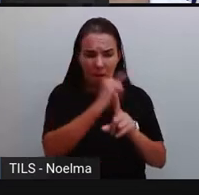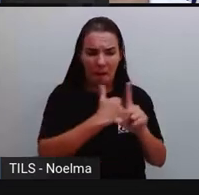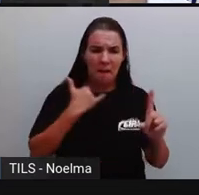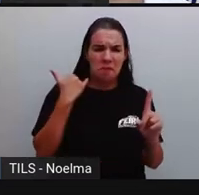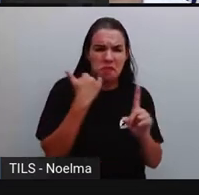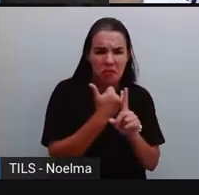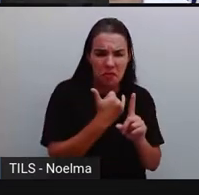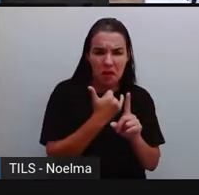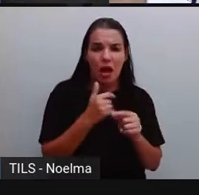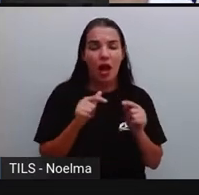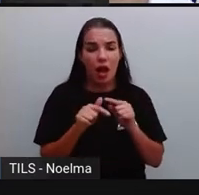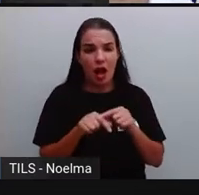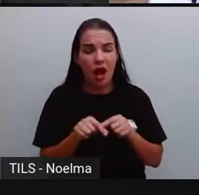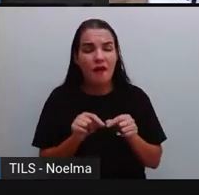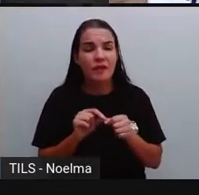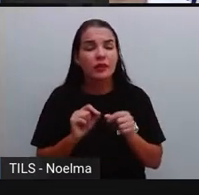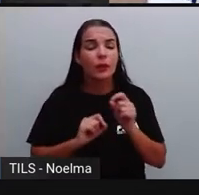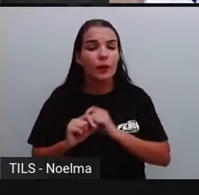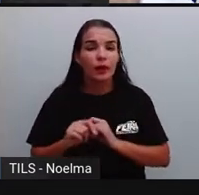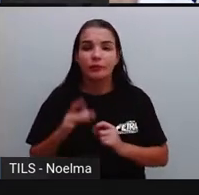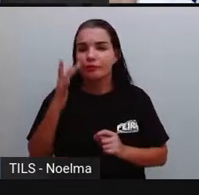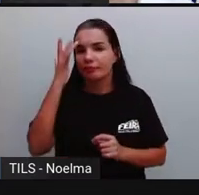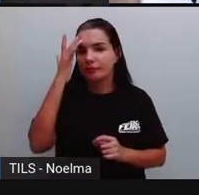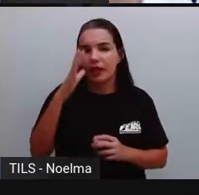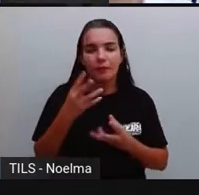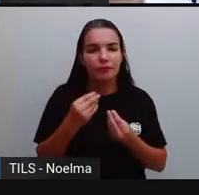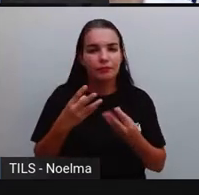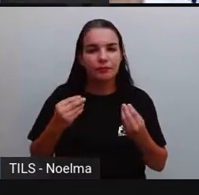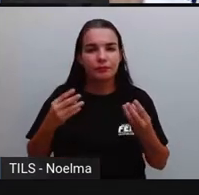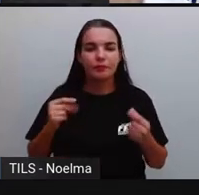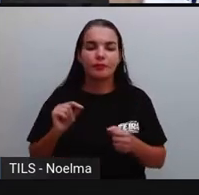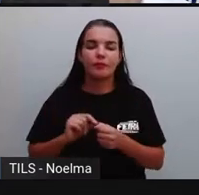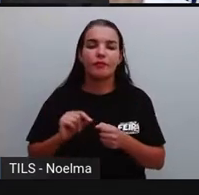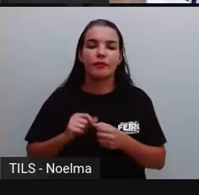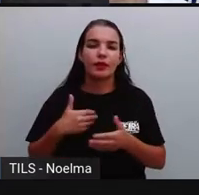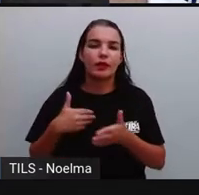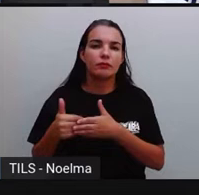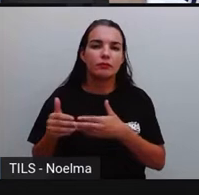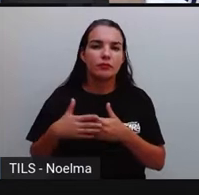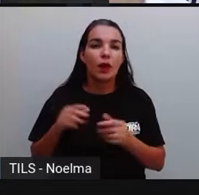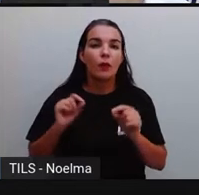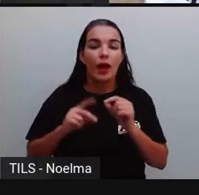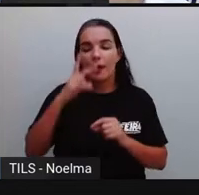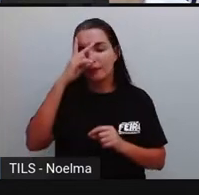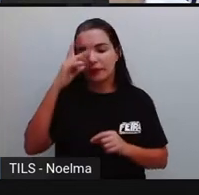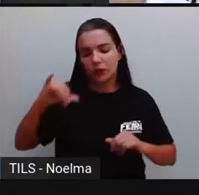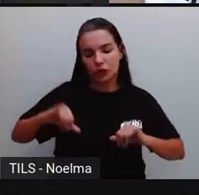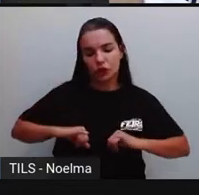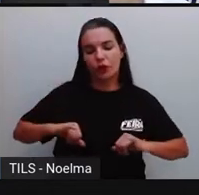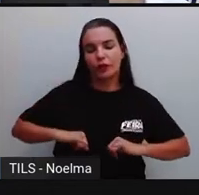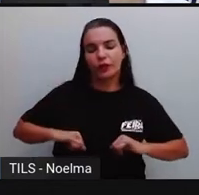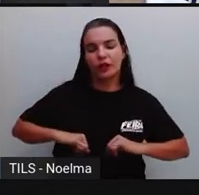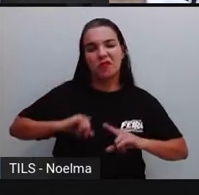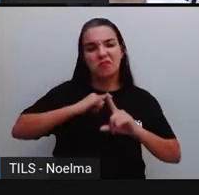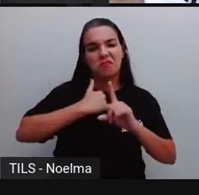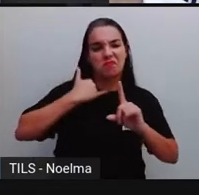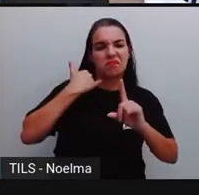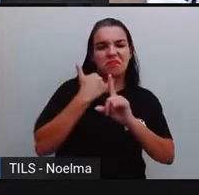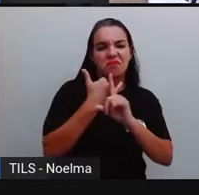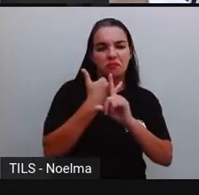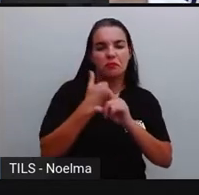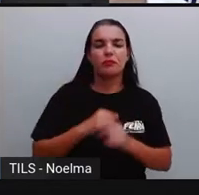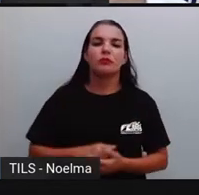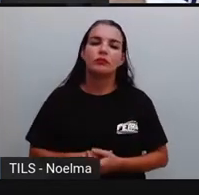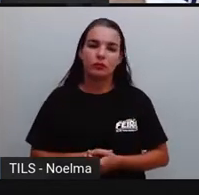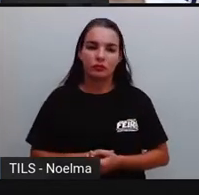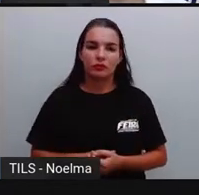está ali praticando o bullying, pega ali na vítima para produzir aí esses atos de